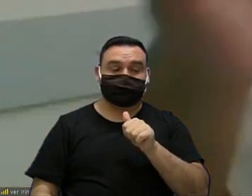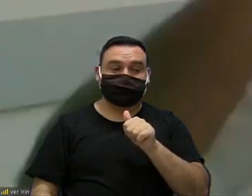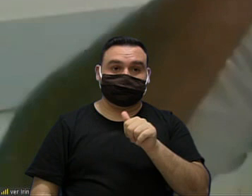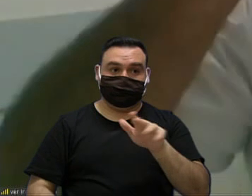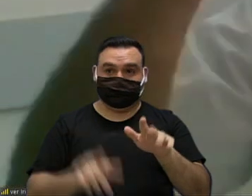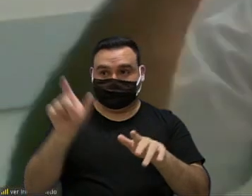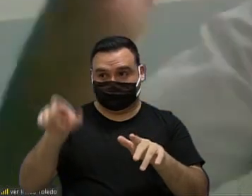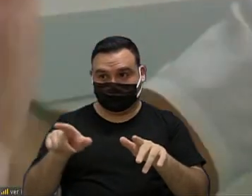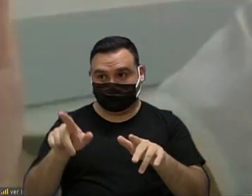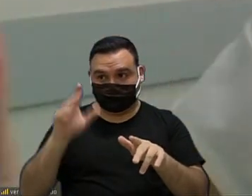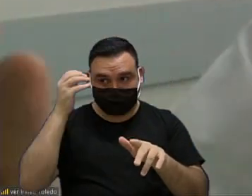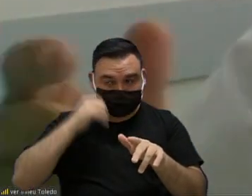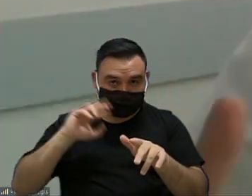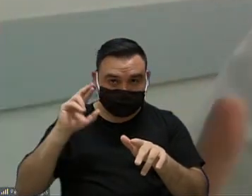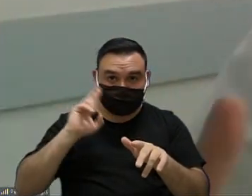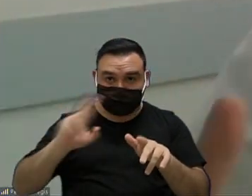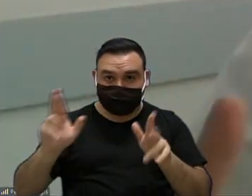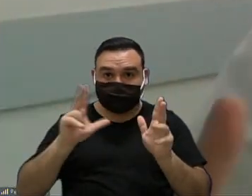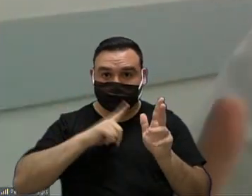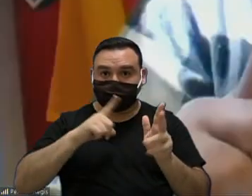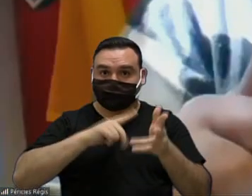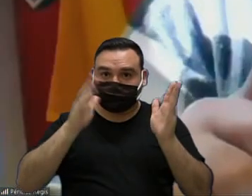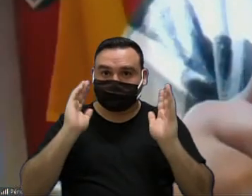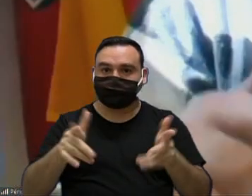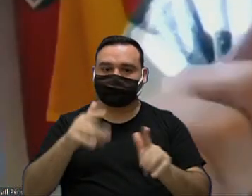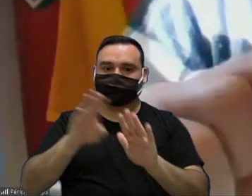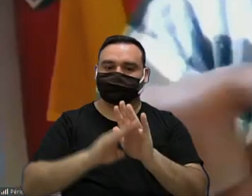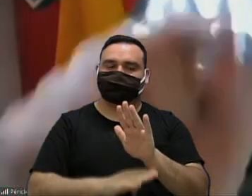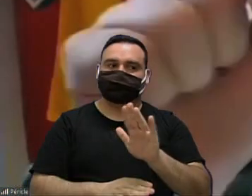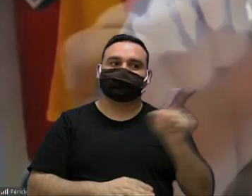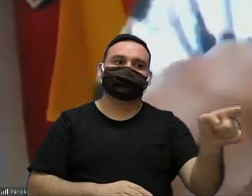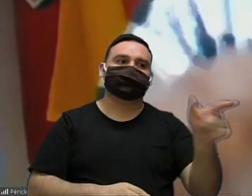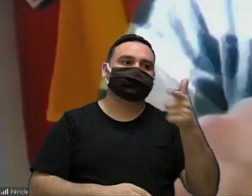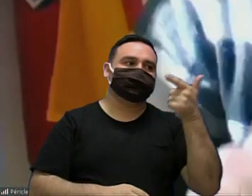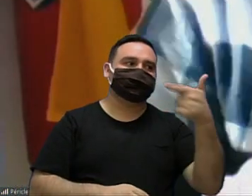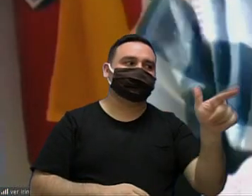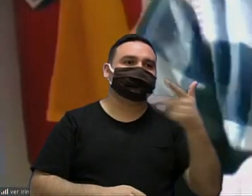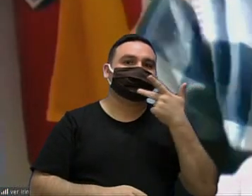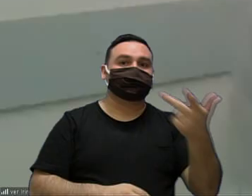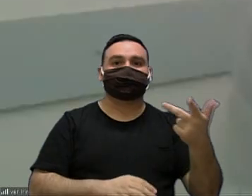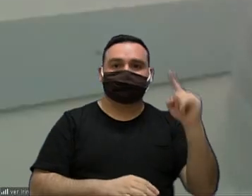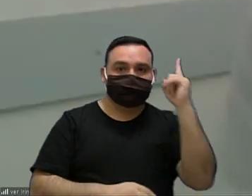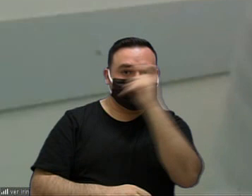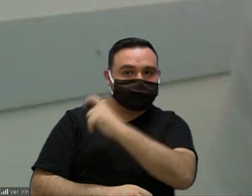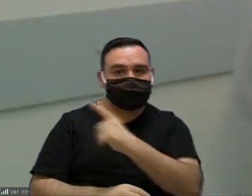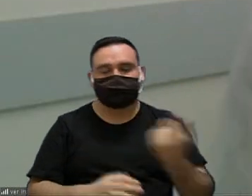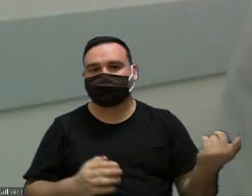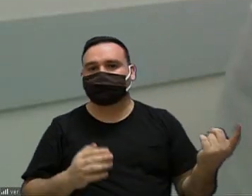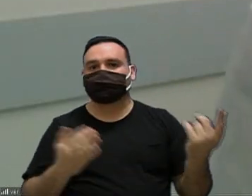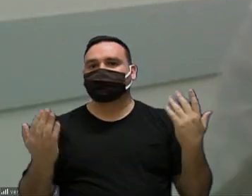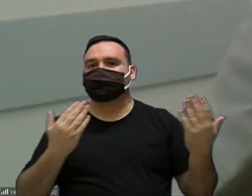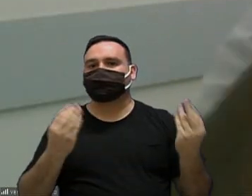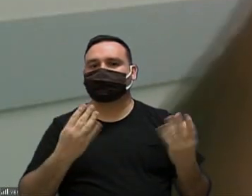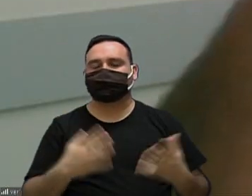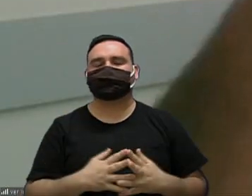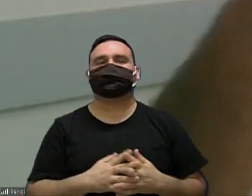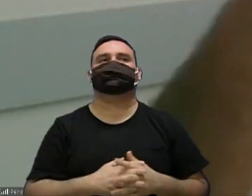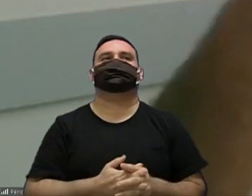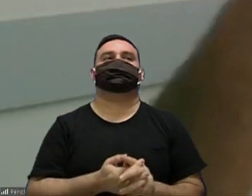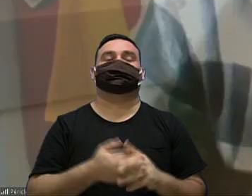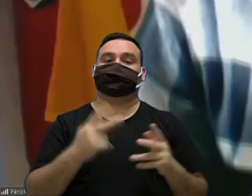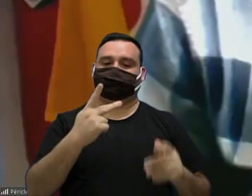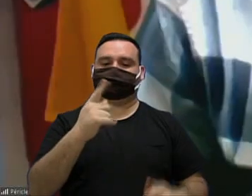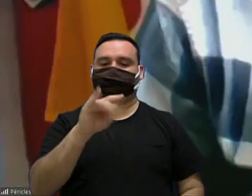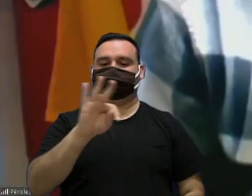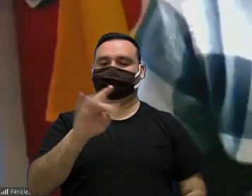ela deu uma resposta que já existe e para ele ele está dizendo que é difícil mas não é através não é através do